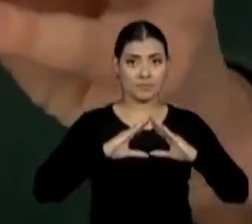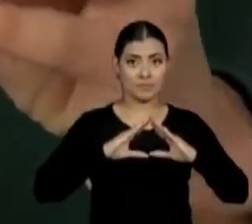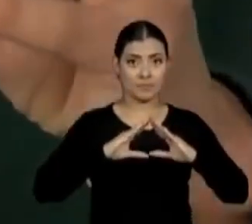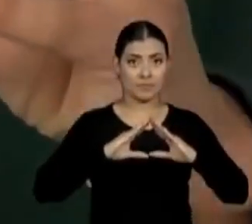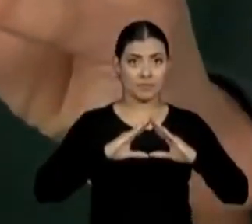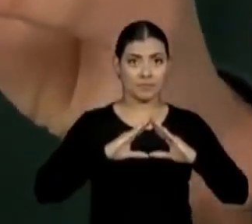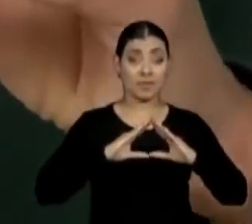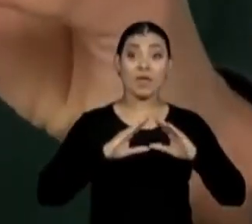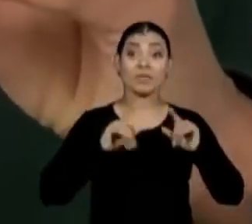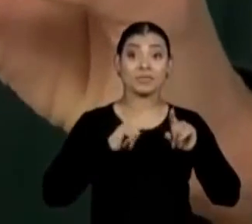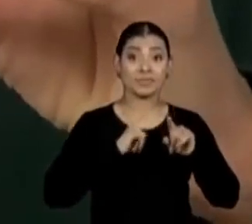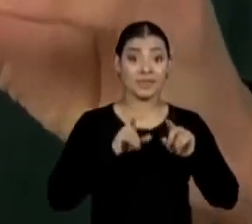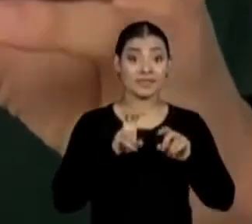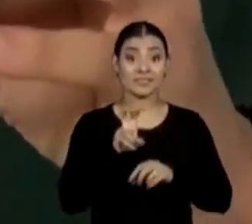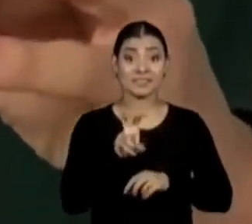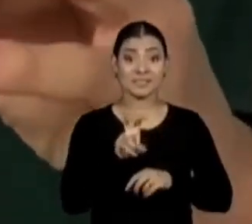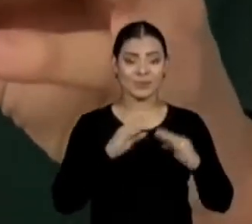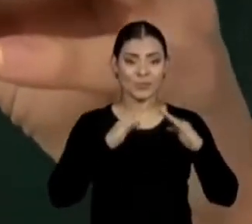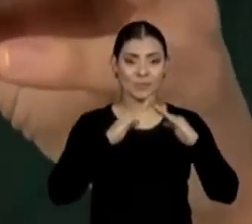pentagonal com cinco lados